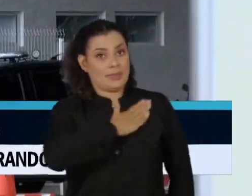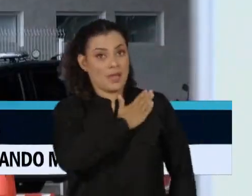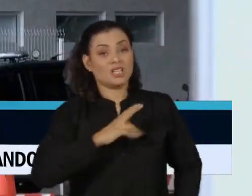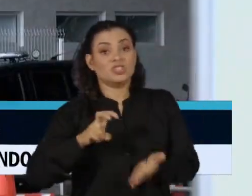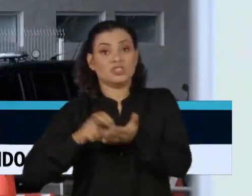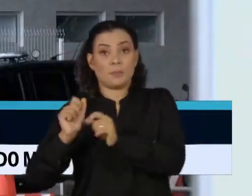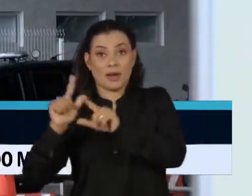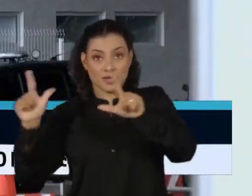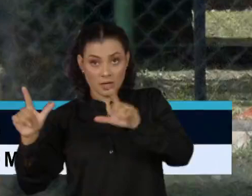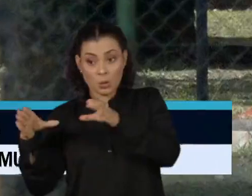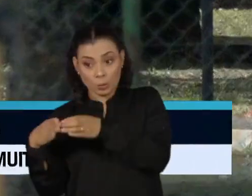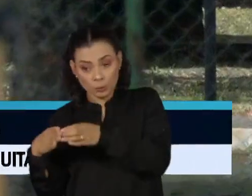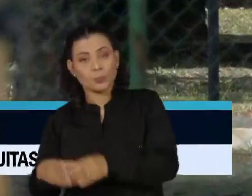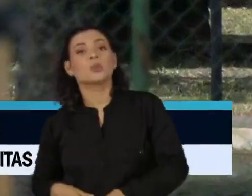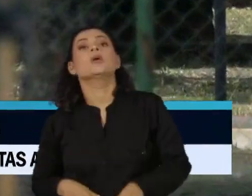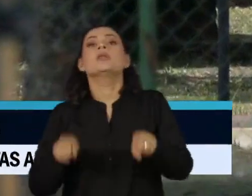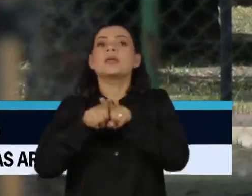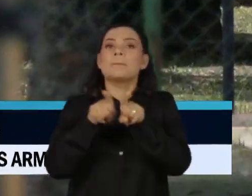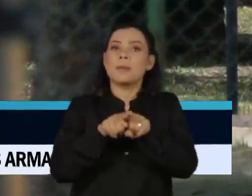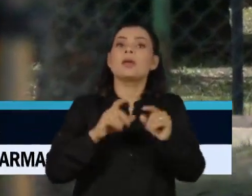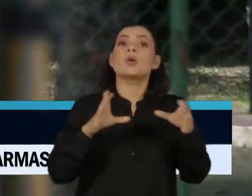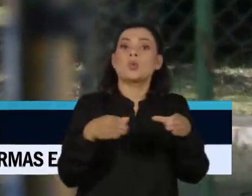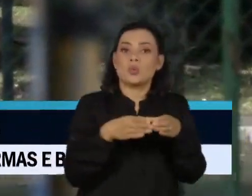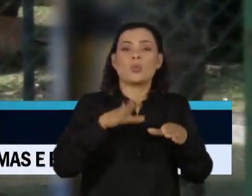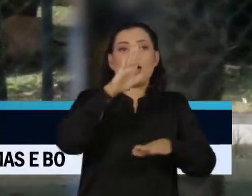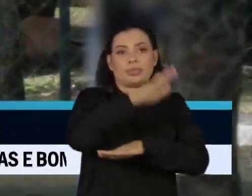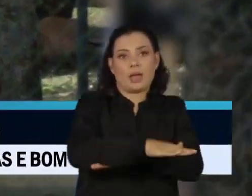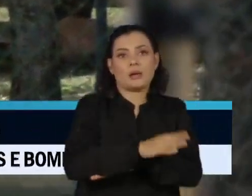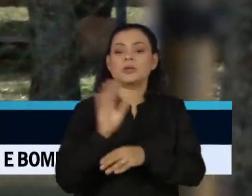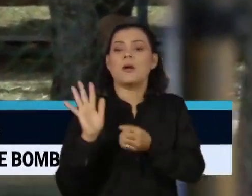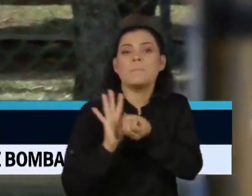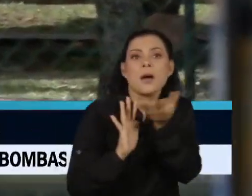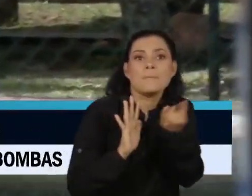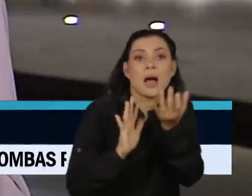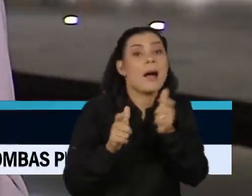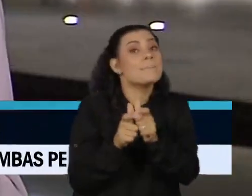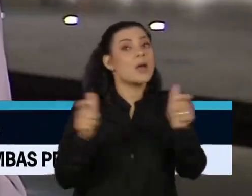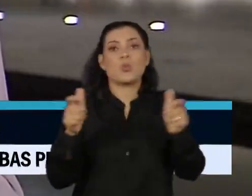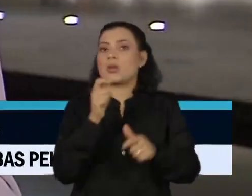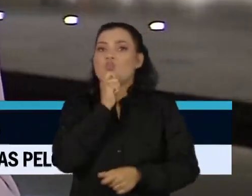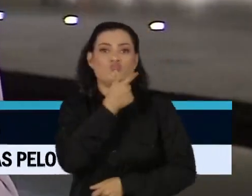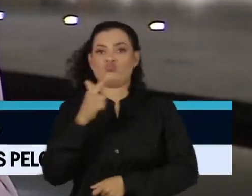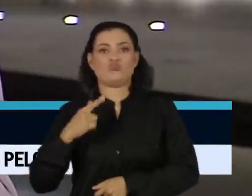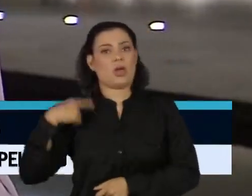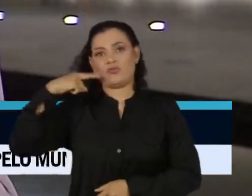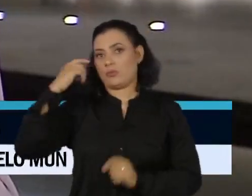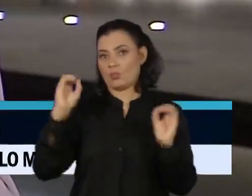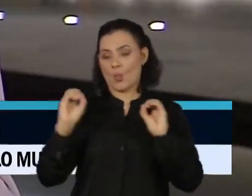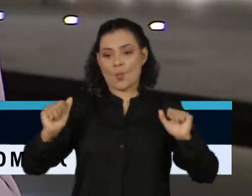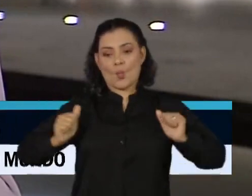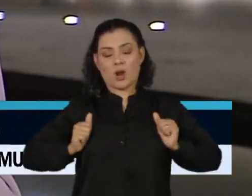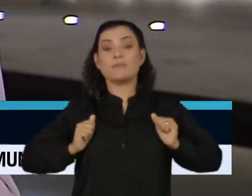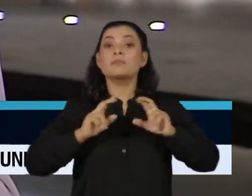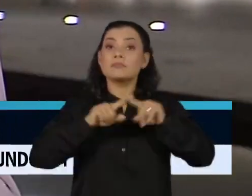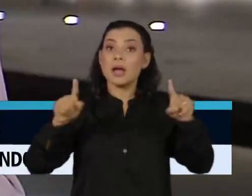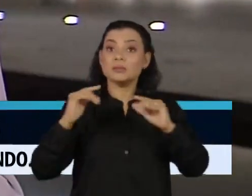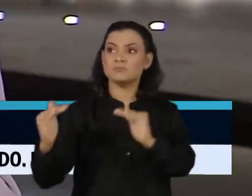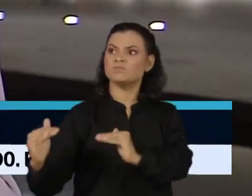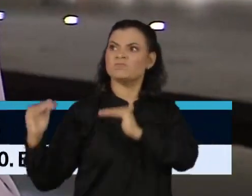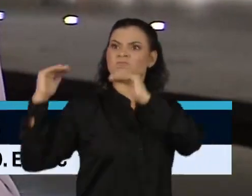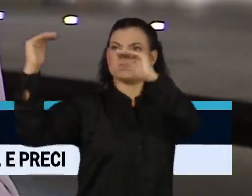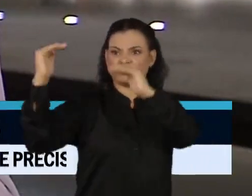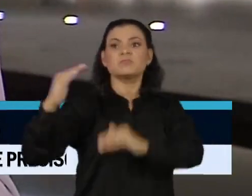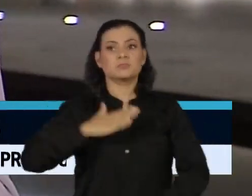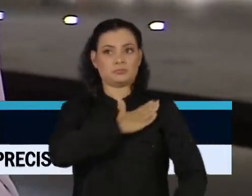manhã e a outra à tarde. A maioria chegou sem advogado. Entre os militares de alta patente,